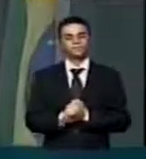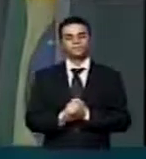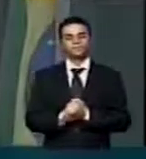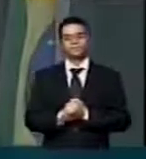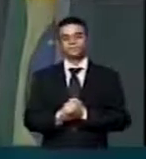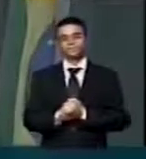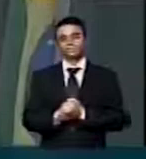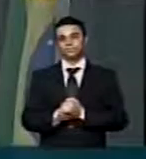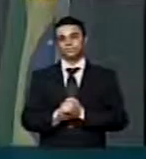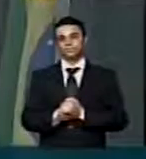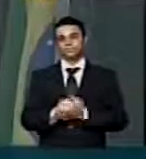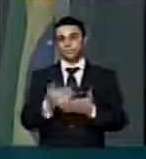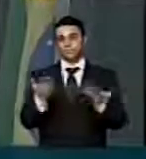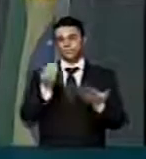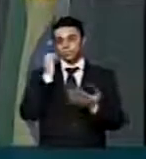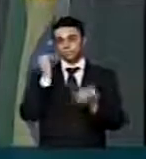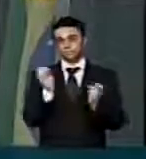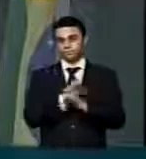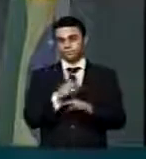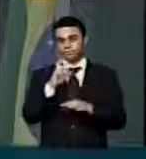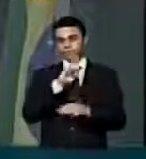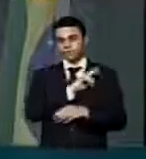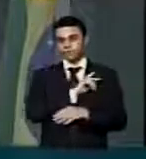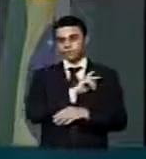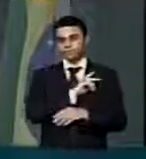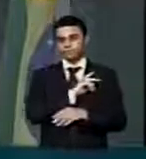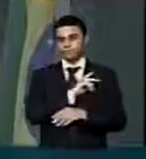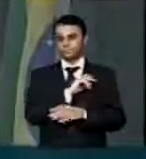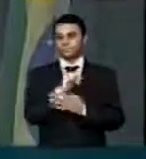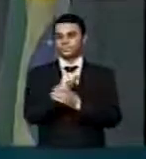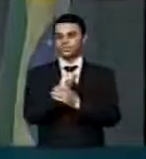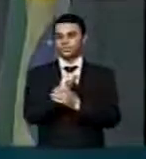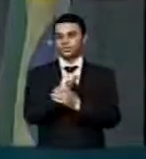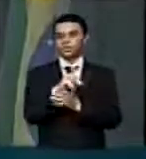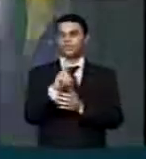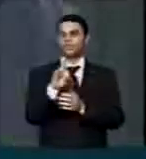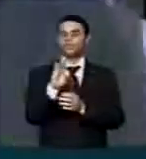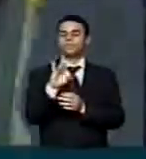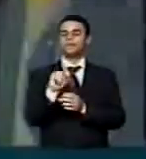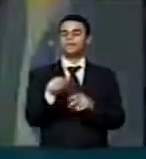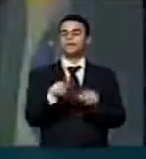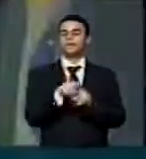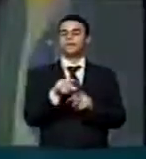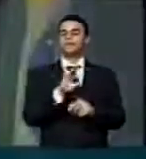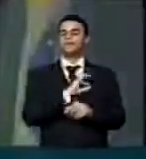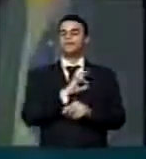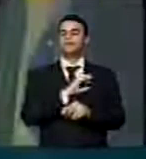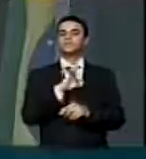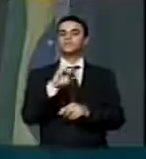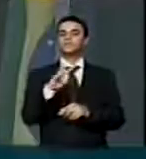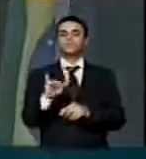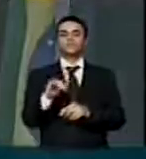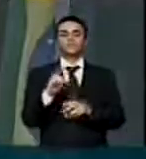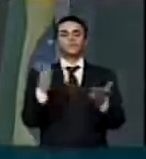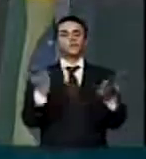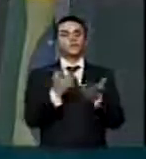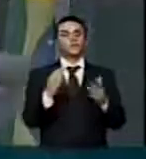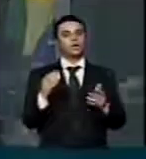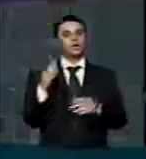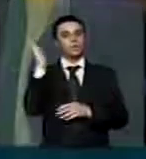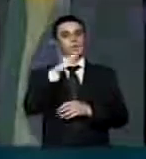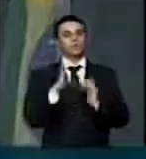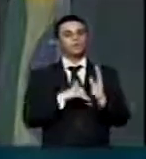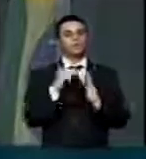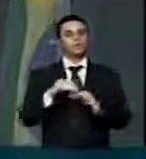Eu concluo, a segurança pública, a Polícia Federal, as Polícias Civis estão se manifestando no Brasil inteiro. E nós temos que ouvir isso. A